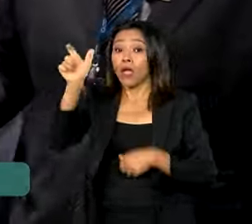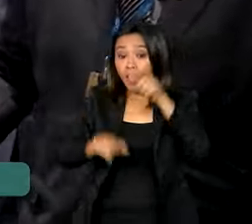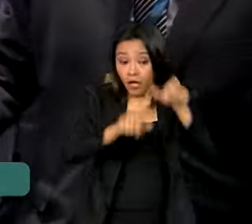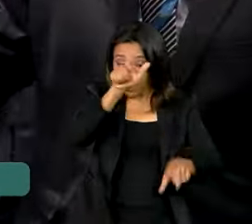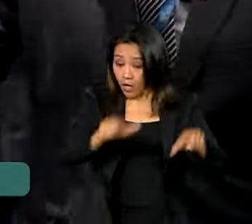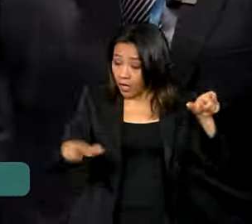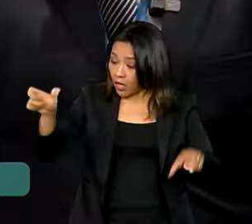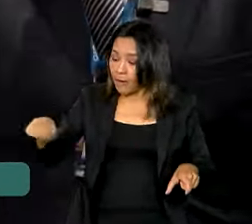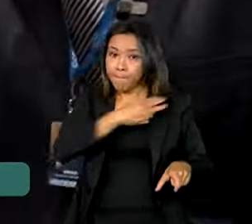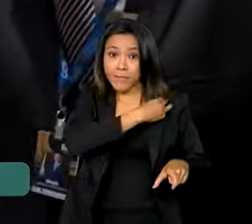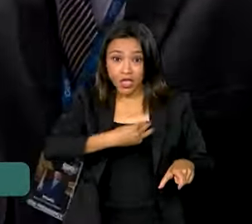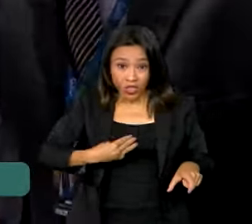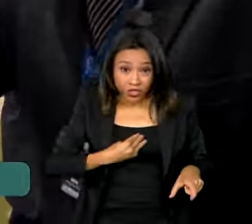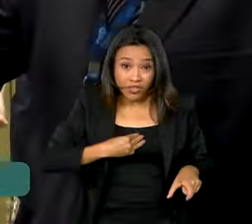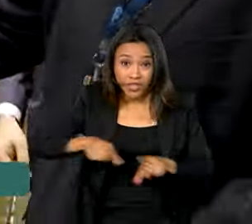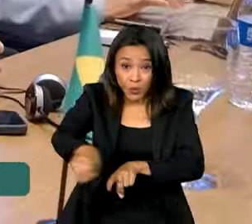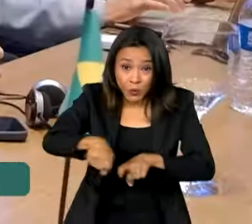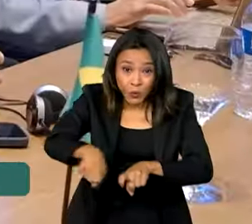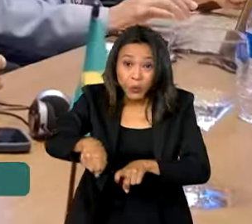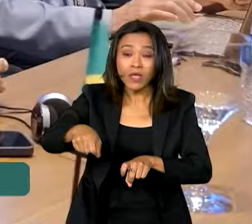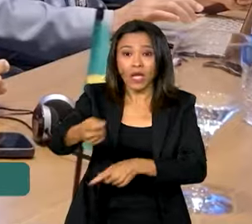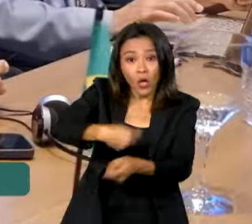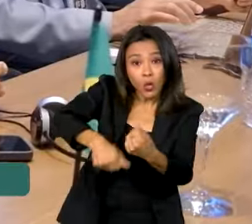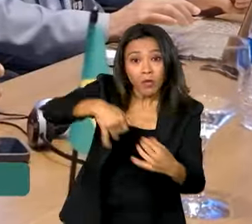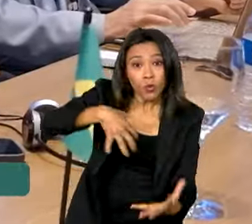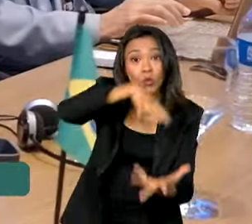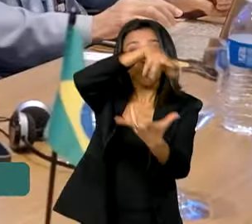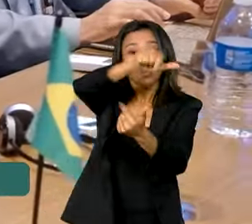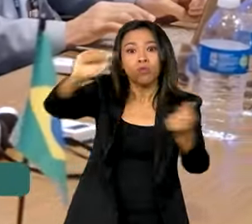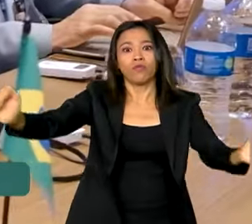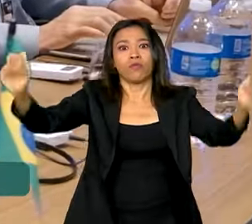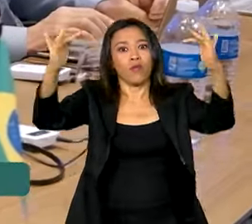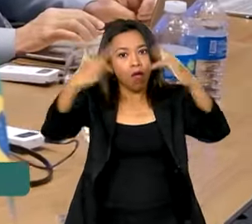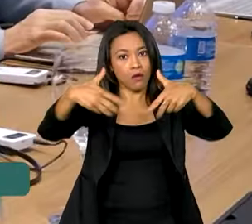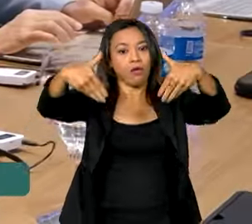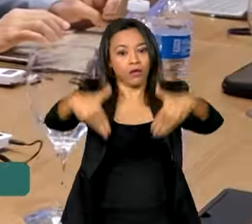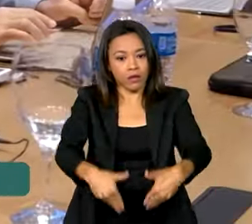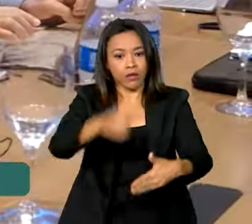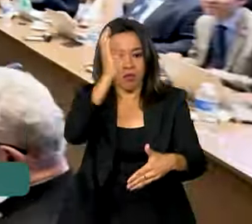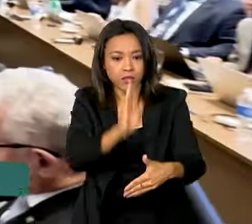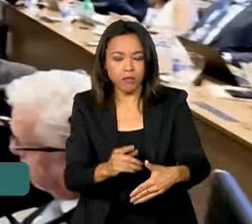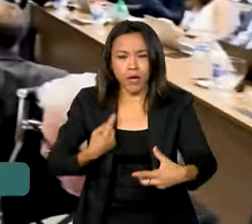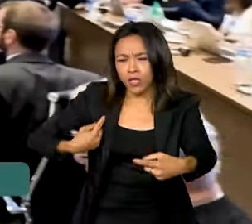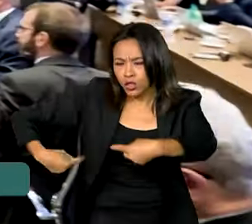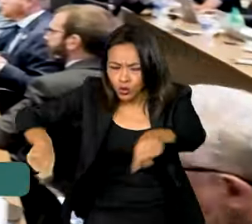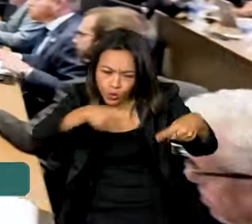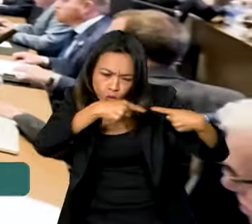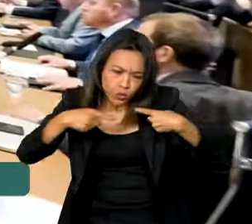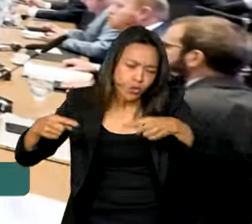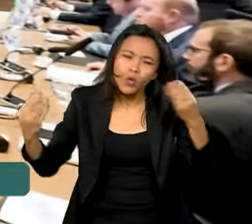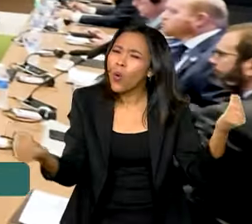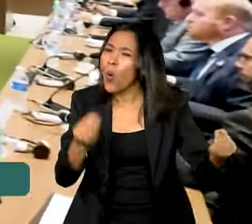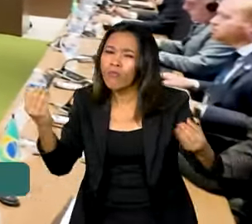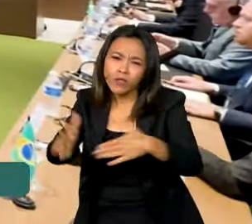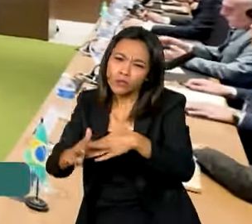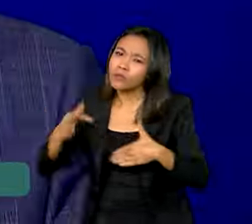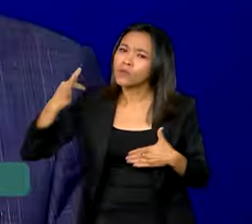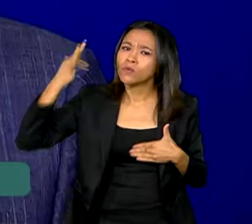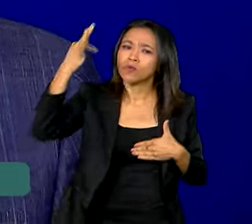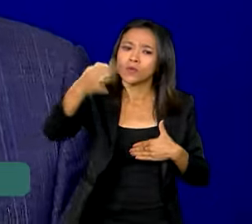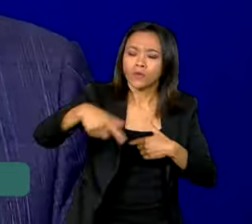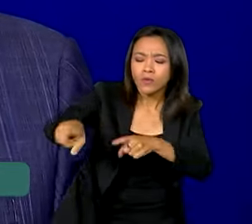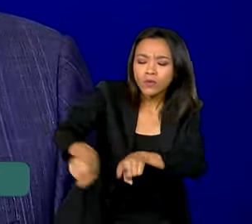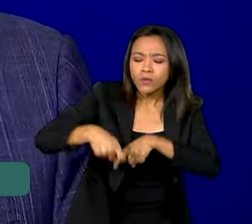principais economias do planeta vieram aqui para discutir os novos caminhos para a produção agrícola mundial.